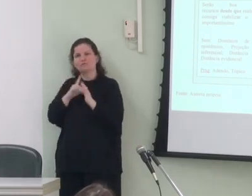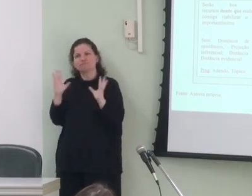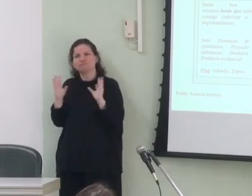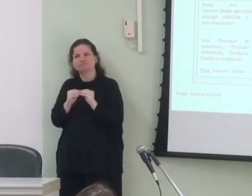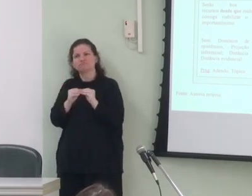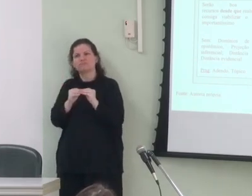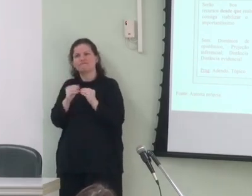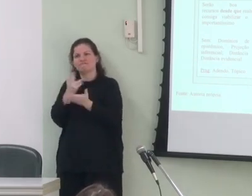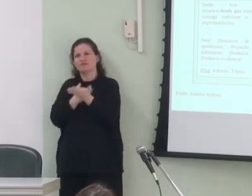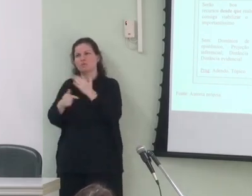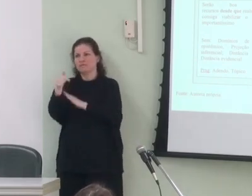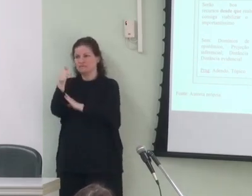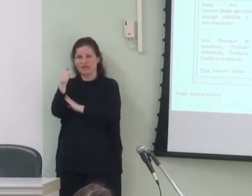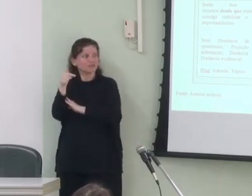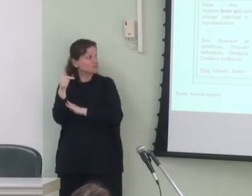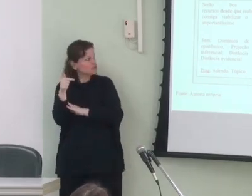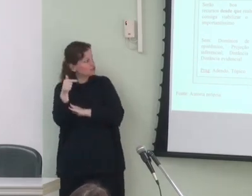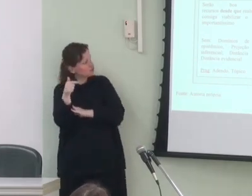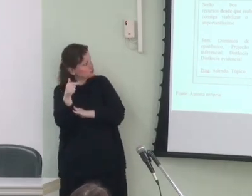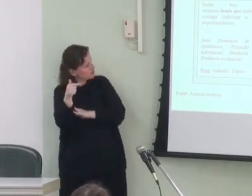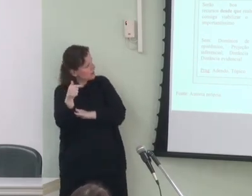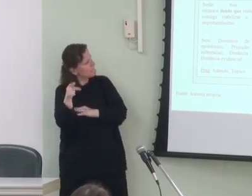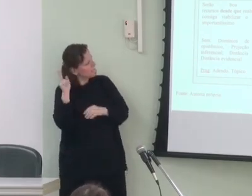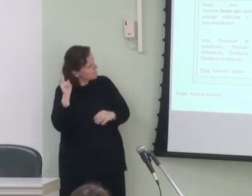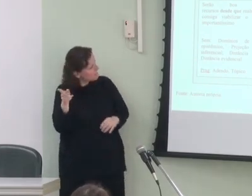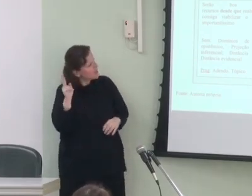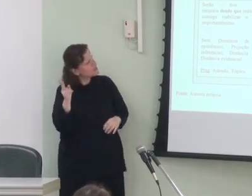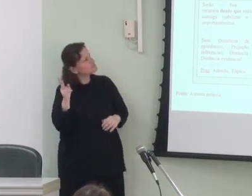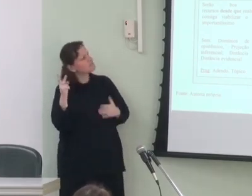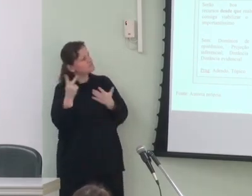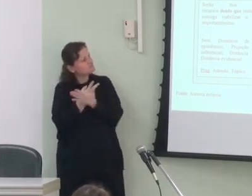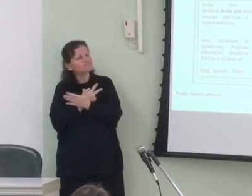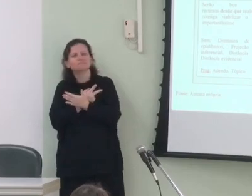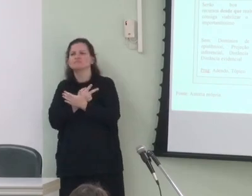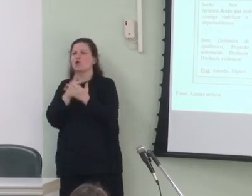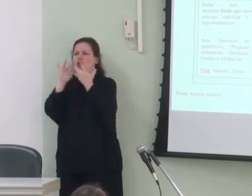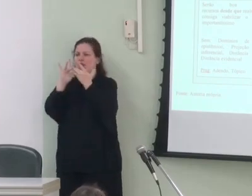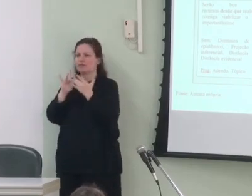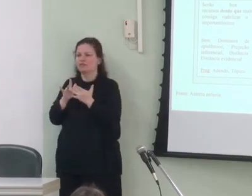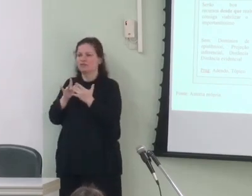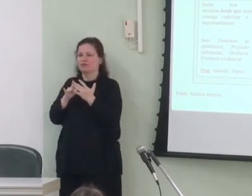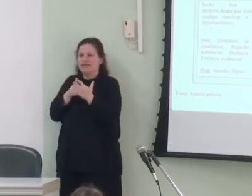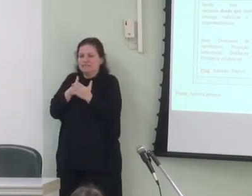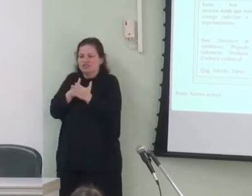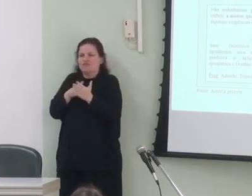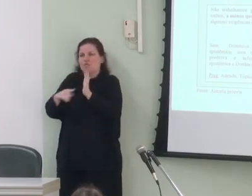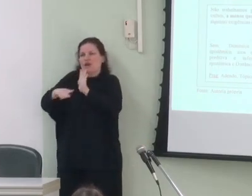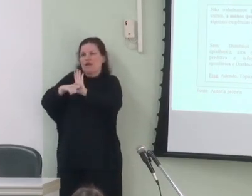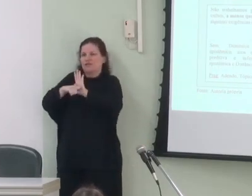figura 7 o mesmo acontece com os conectores restritivos negativos